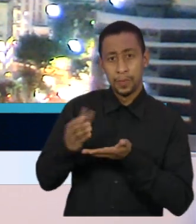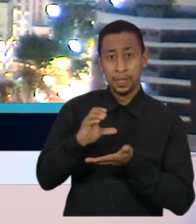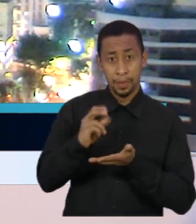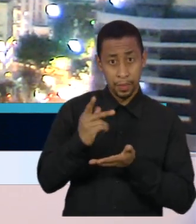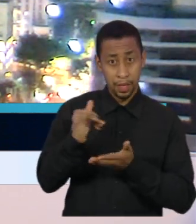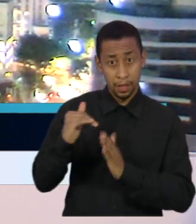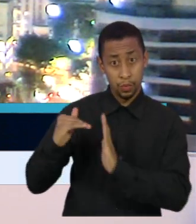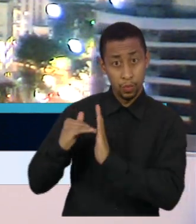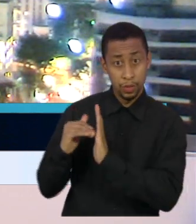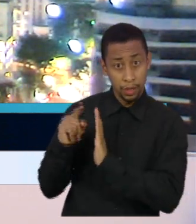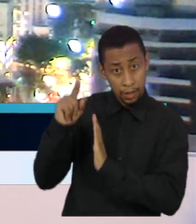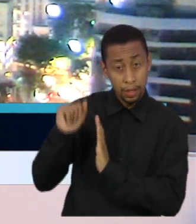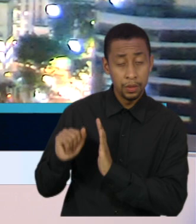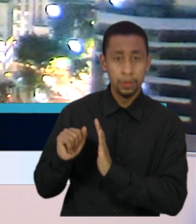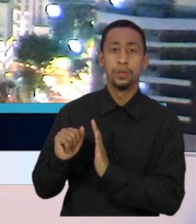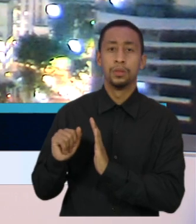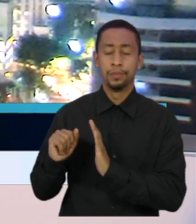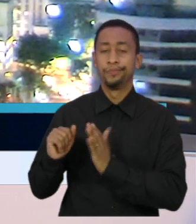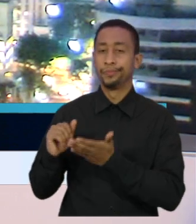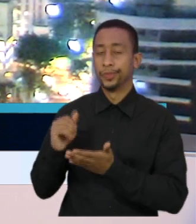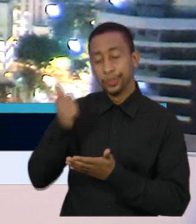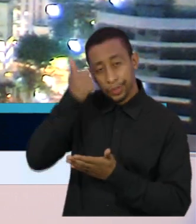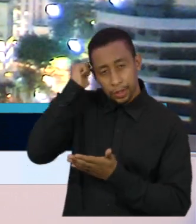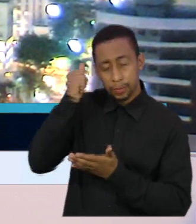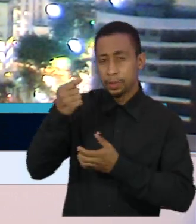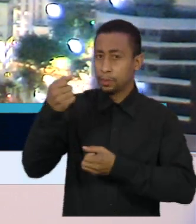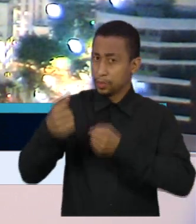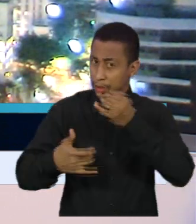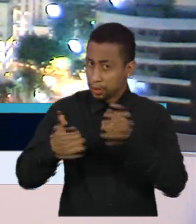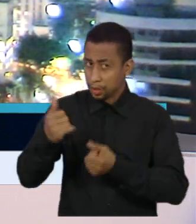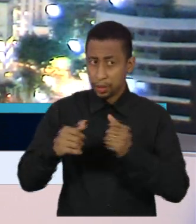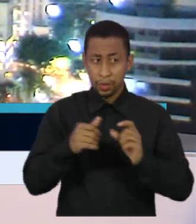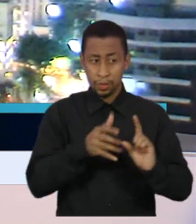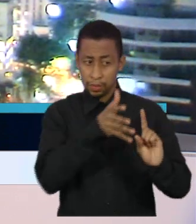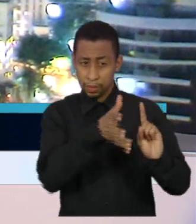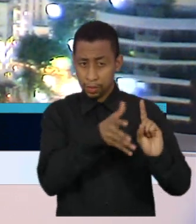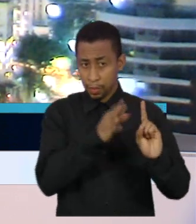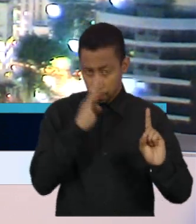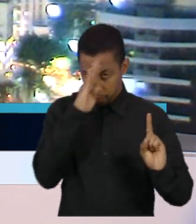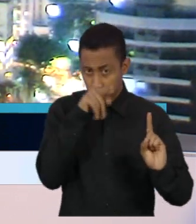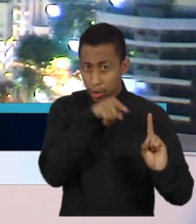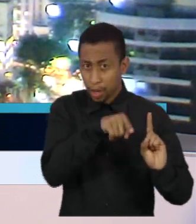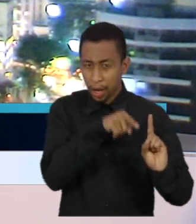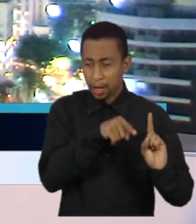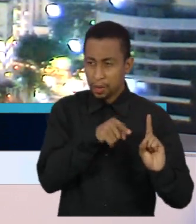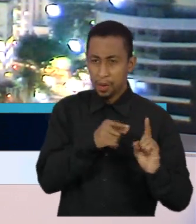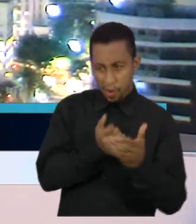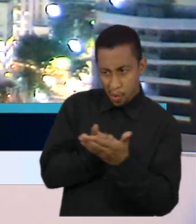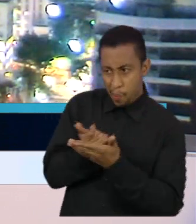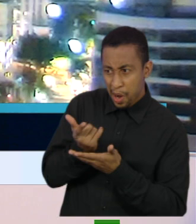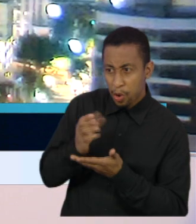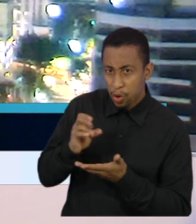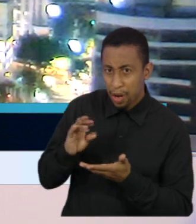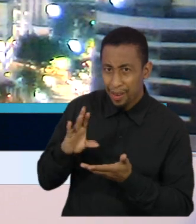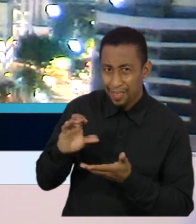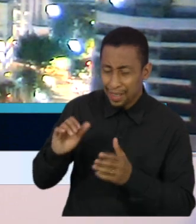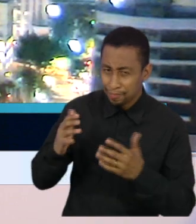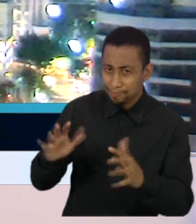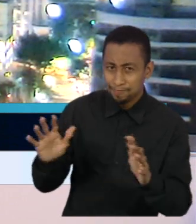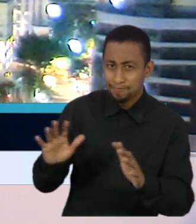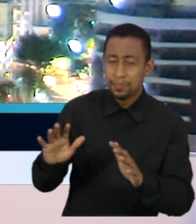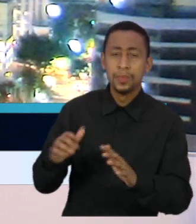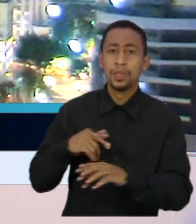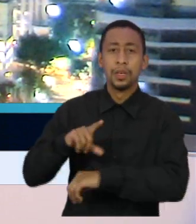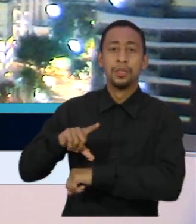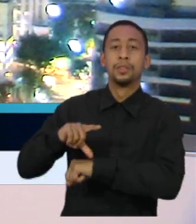Durante um interrogatório, Dimas falou que a declaração do presidente Jair Bolsonaro de que não compraria a Coronavac atrasou as